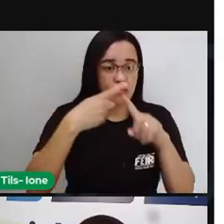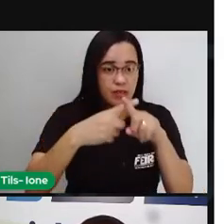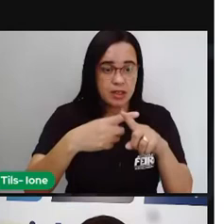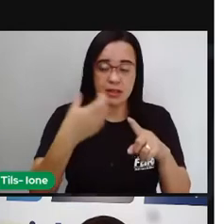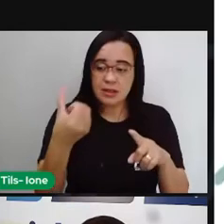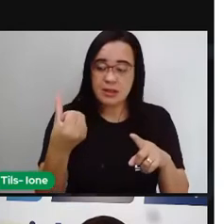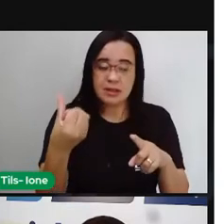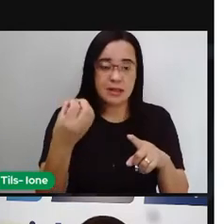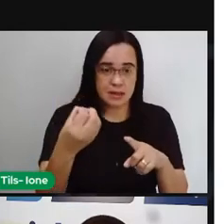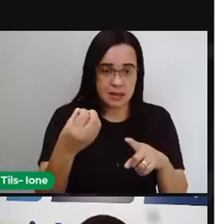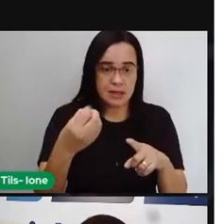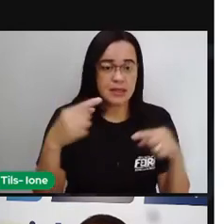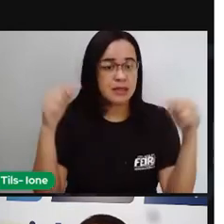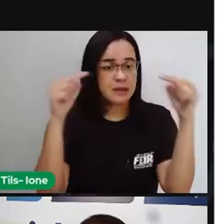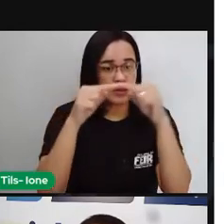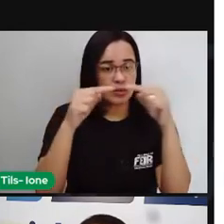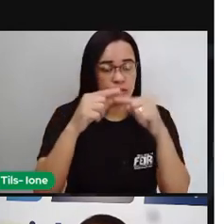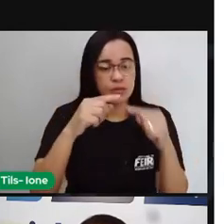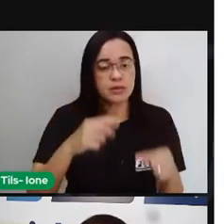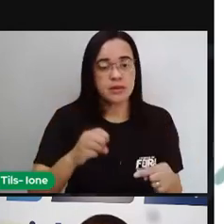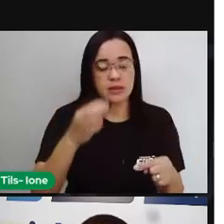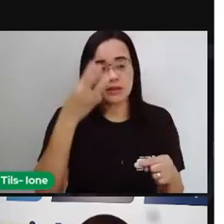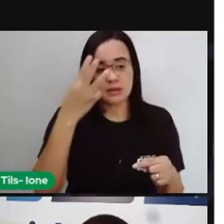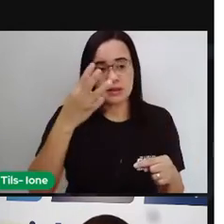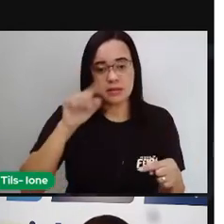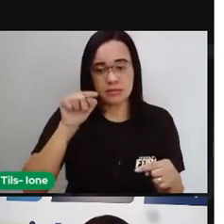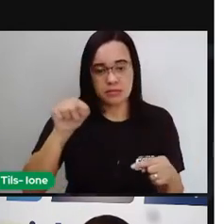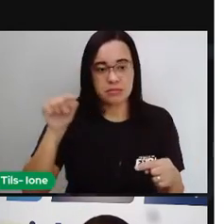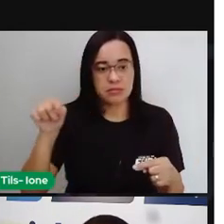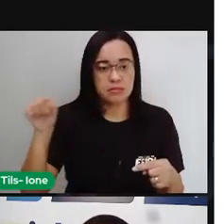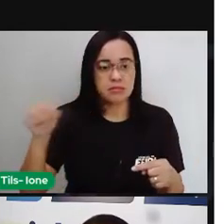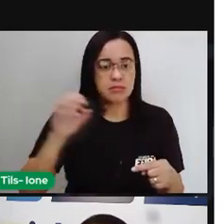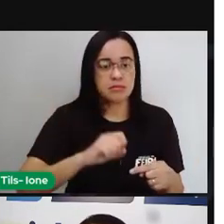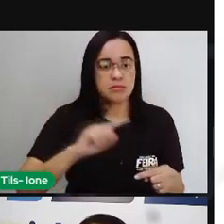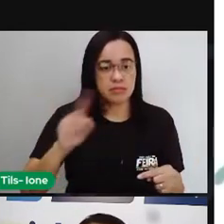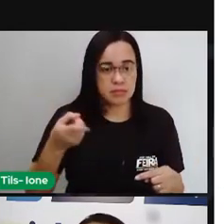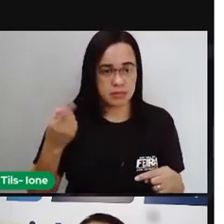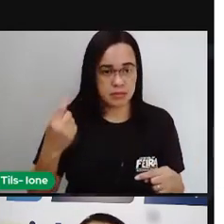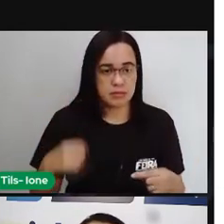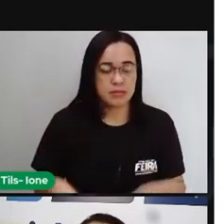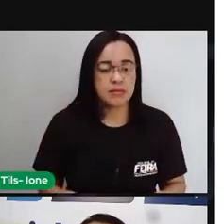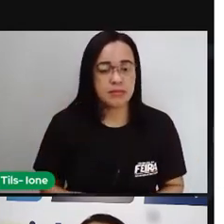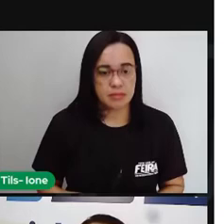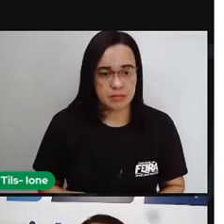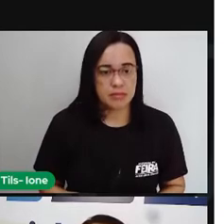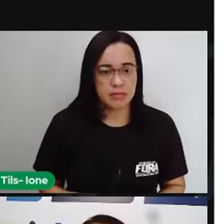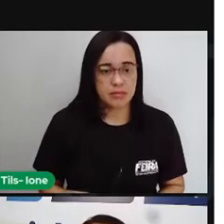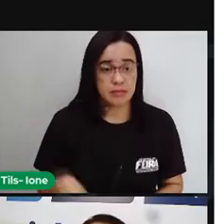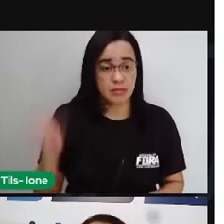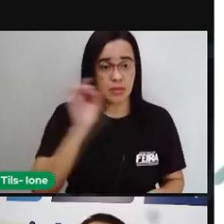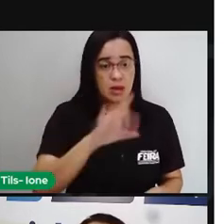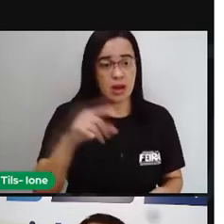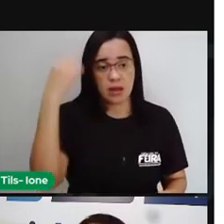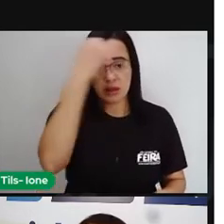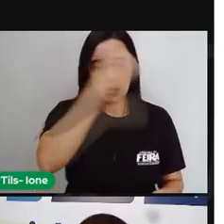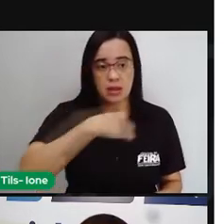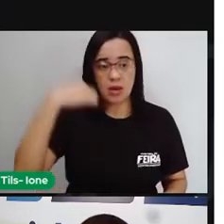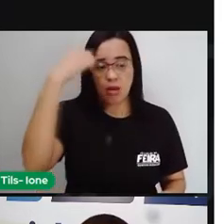3 mil. Então, ó, em cada uma hora nós temos aí 3 mil